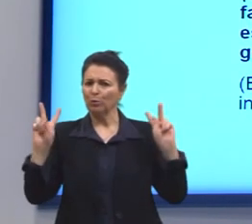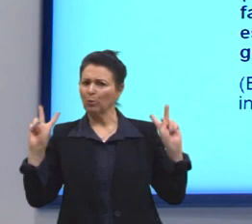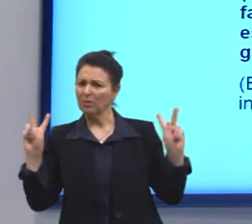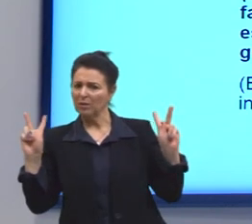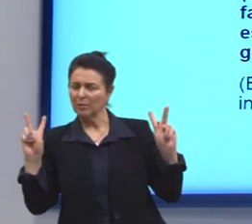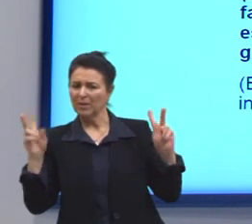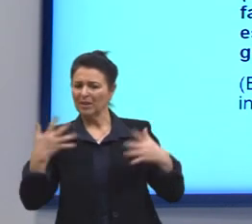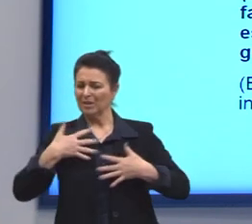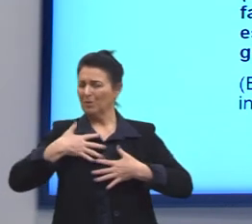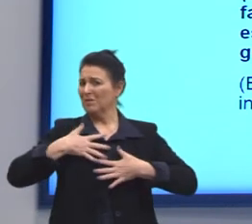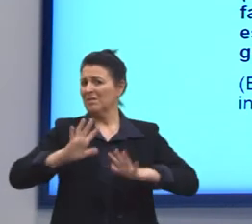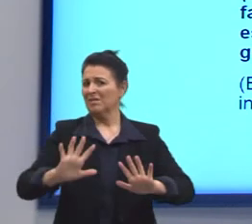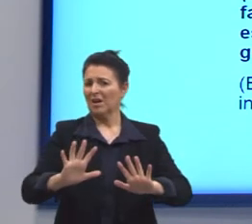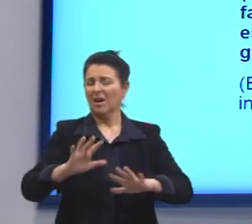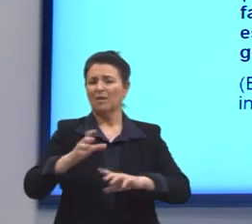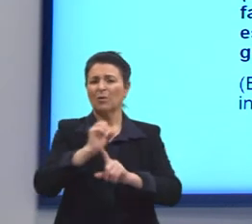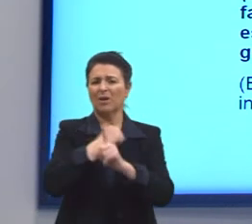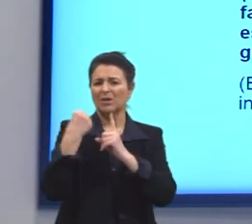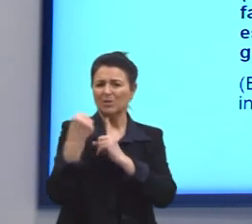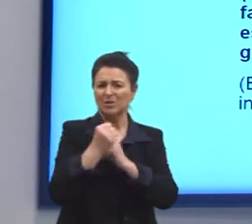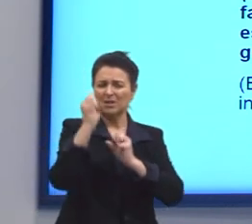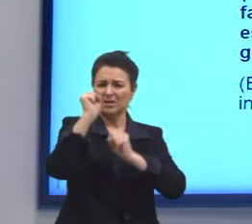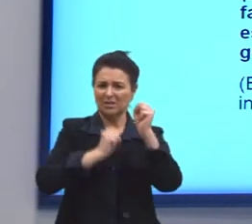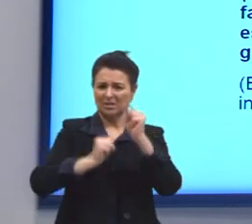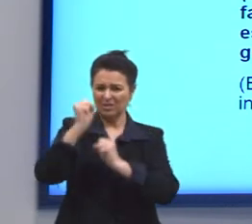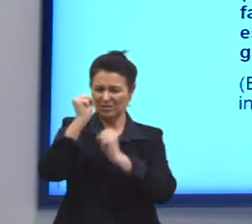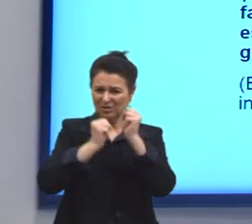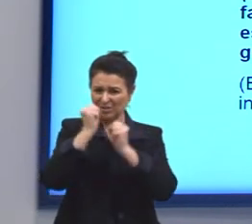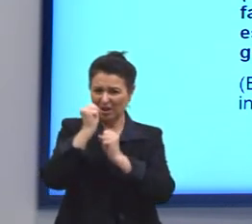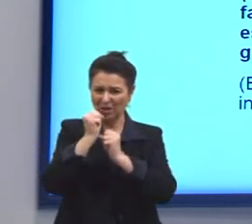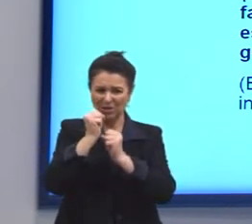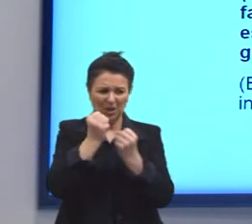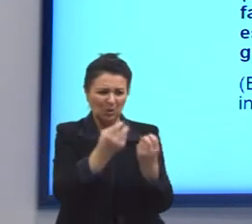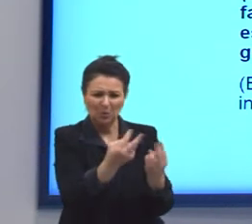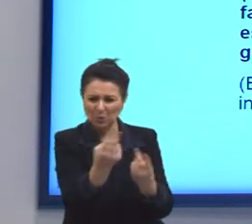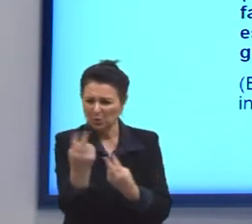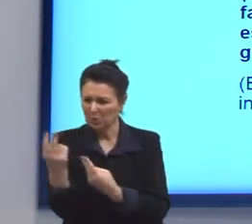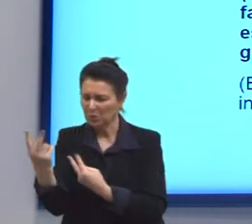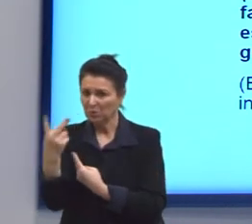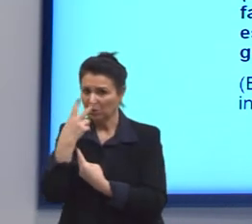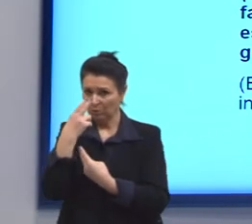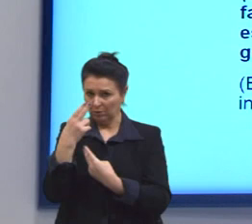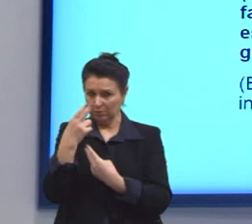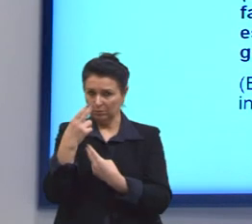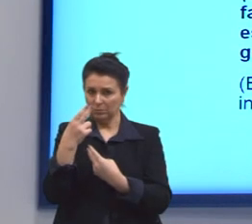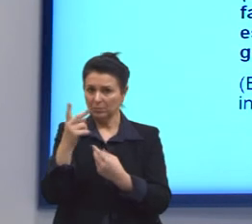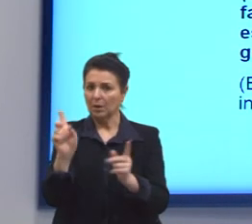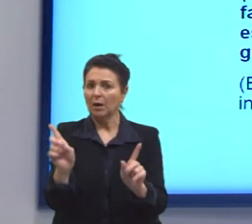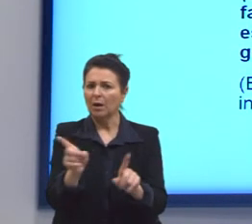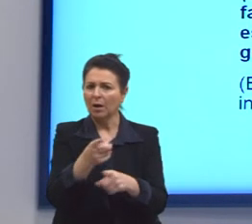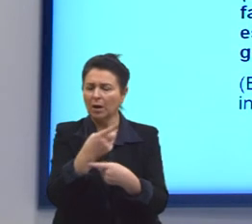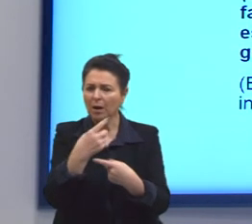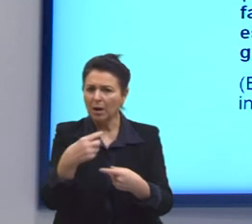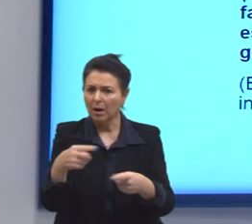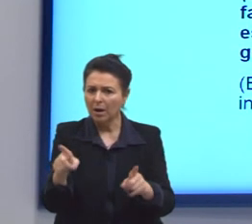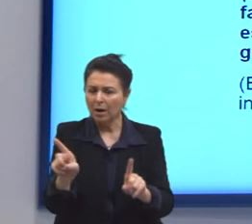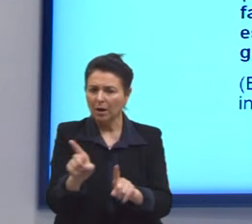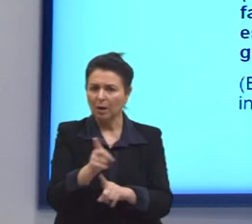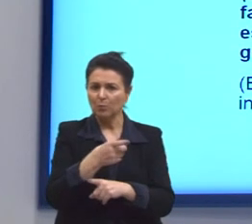sociedade industrial massificante de consumo. Também correta. A música destacava-se Elvis